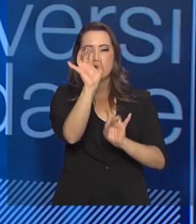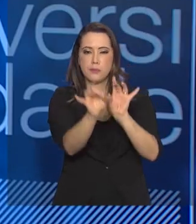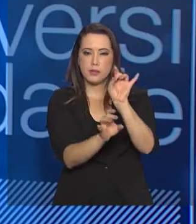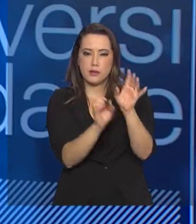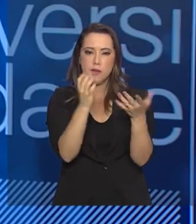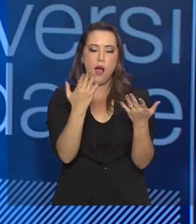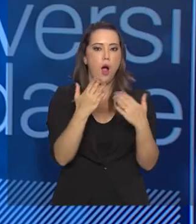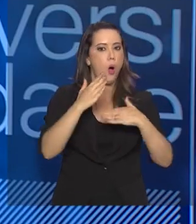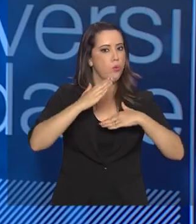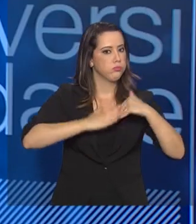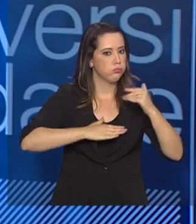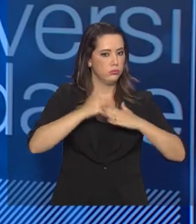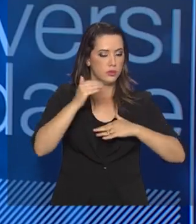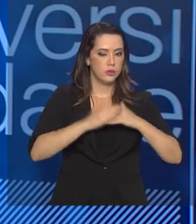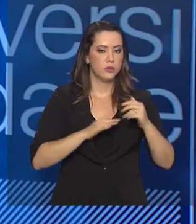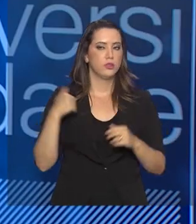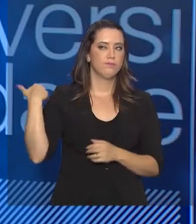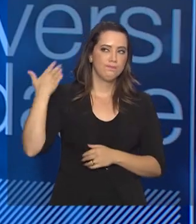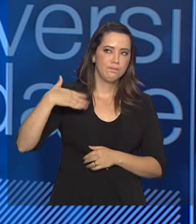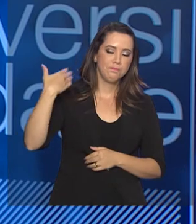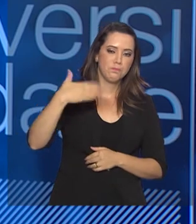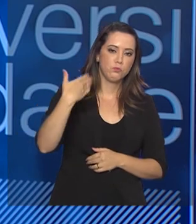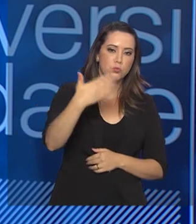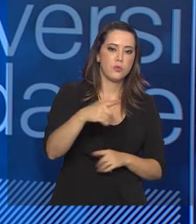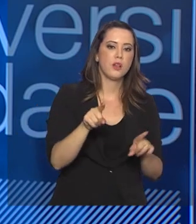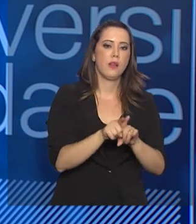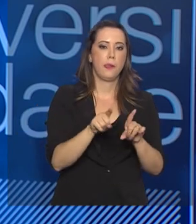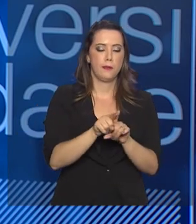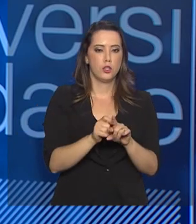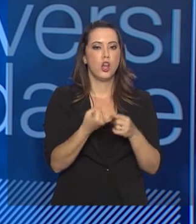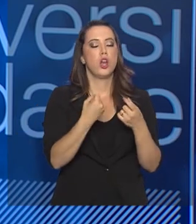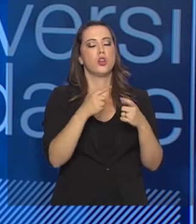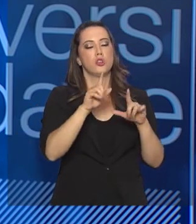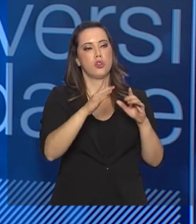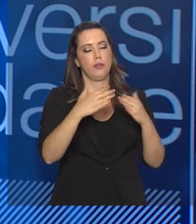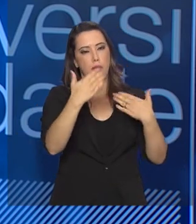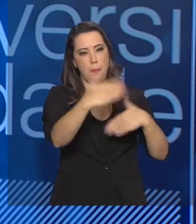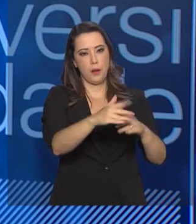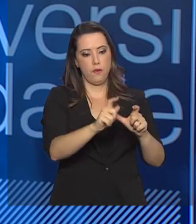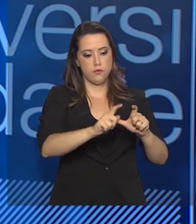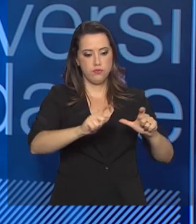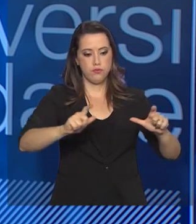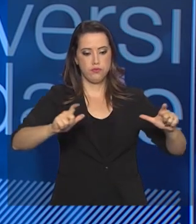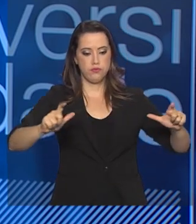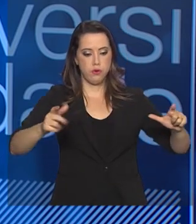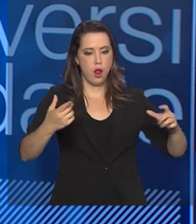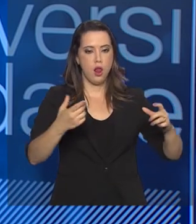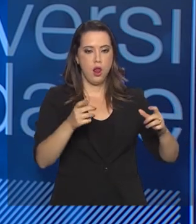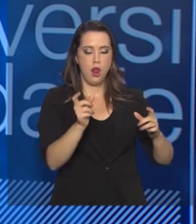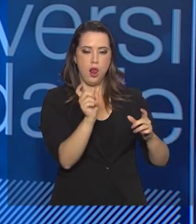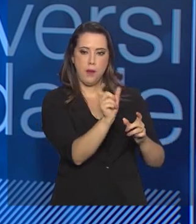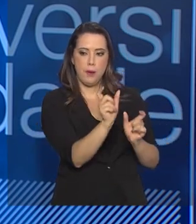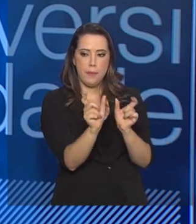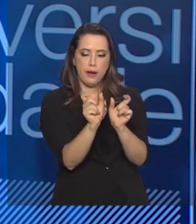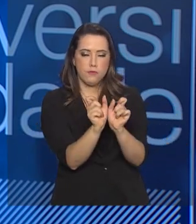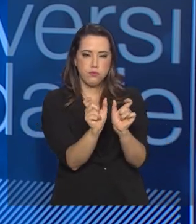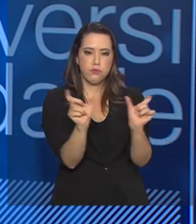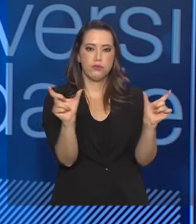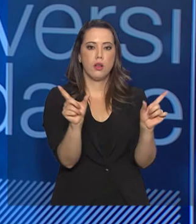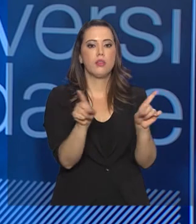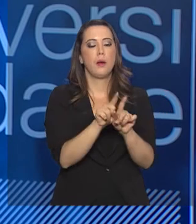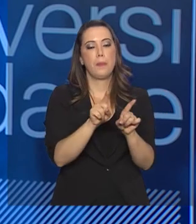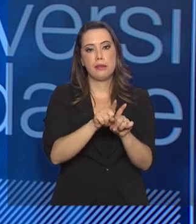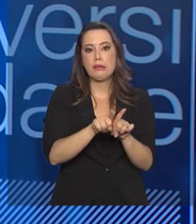anos, a gente faz provas com fonte ampliada, fonte superampliada. Nós fazemos cadernos de prova em braile